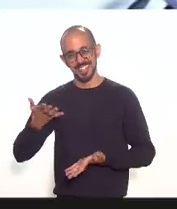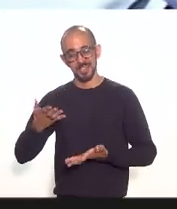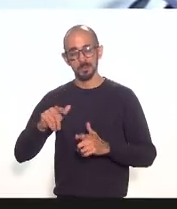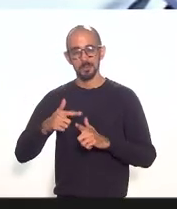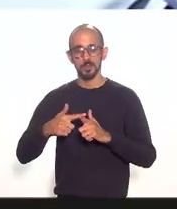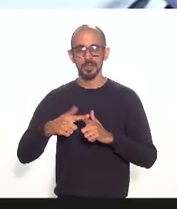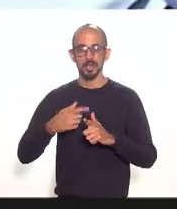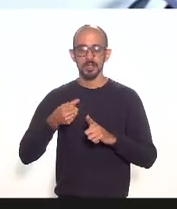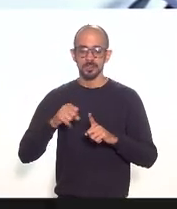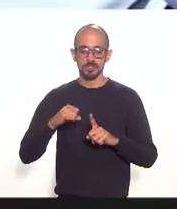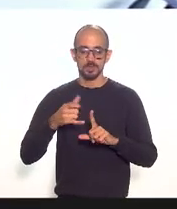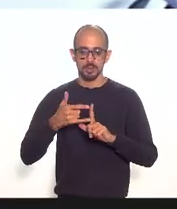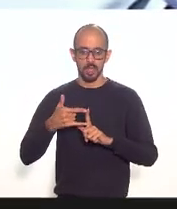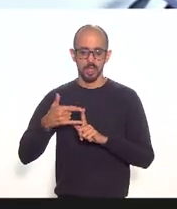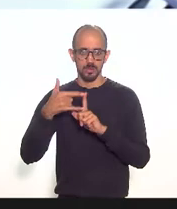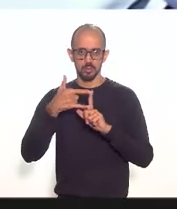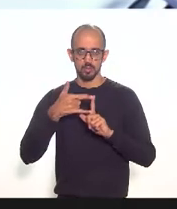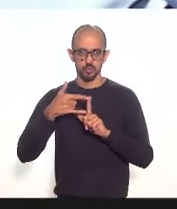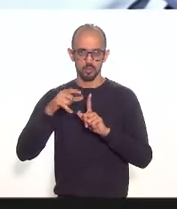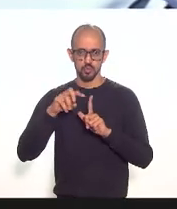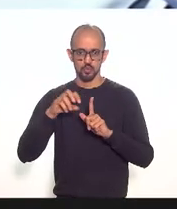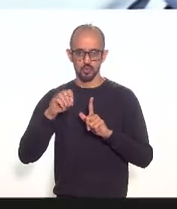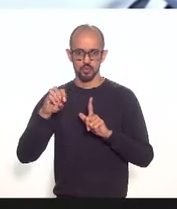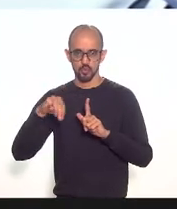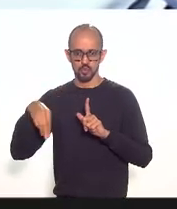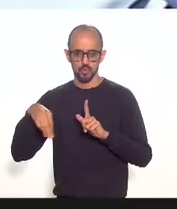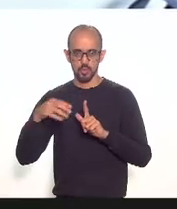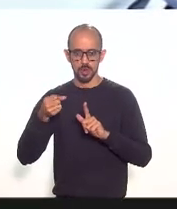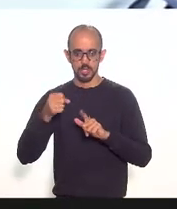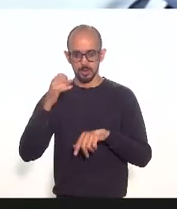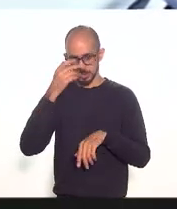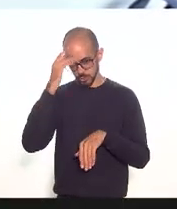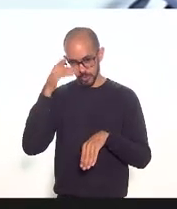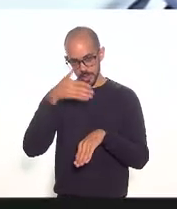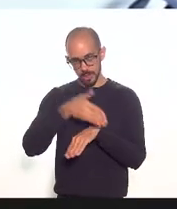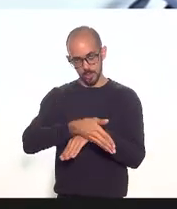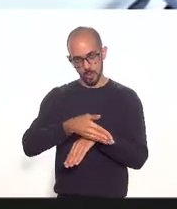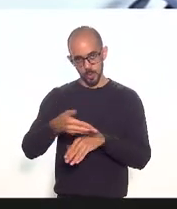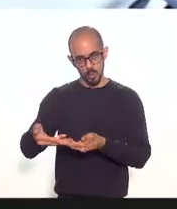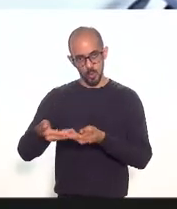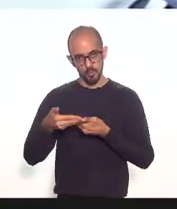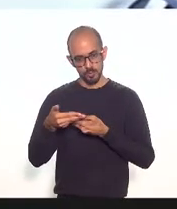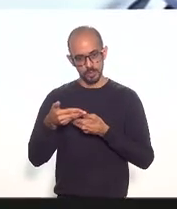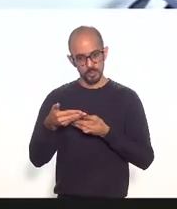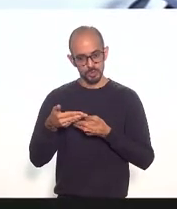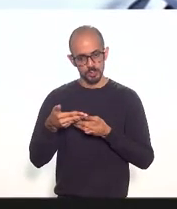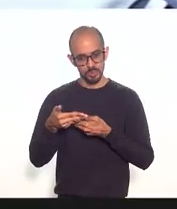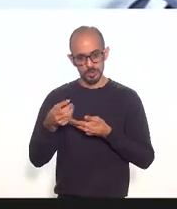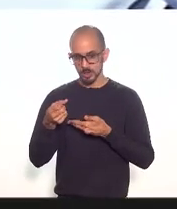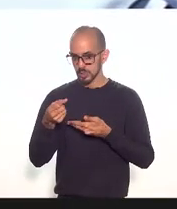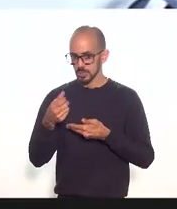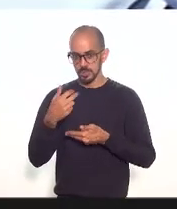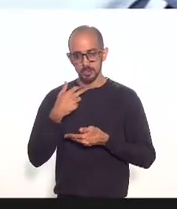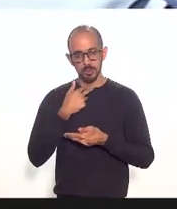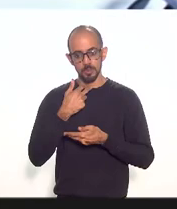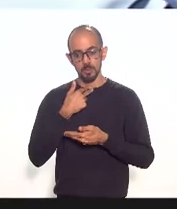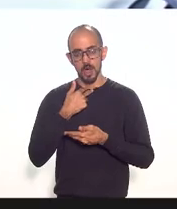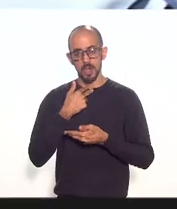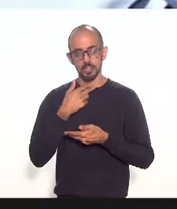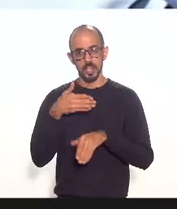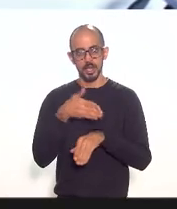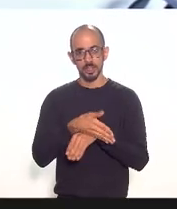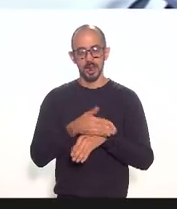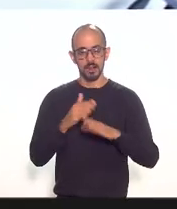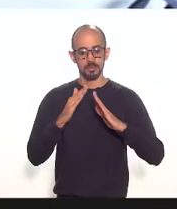quem entra na reunião está entrando porque foi convidado e você não entra em casa que você é